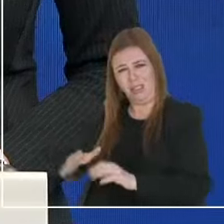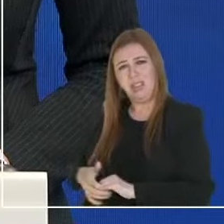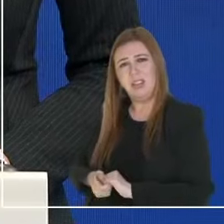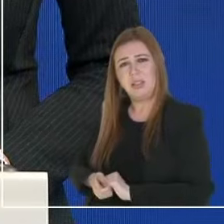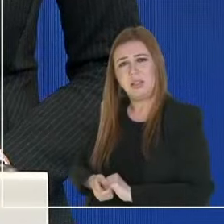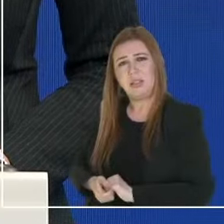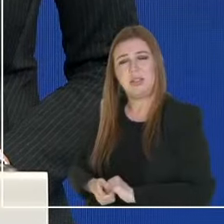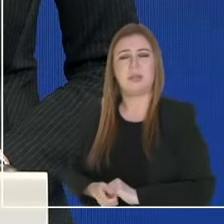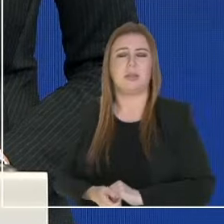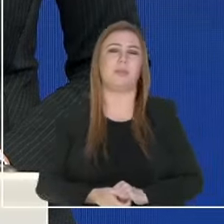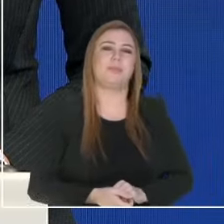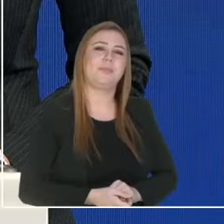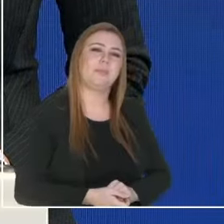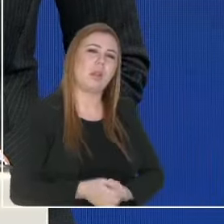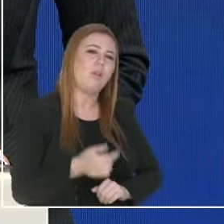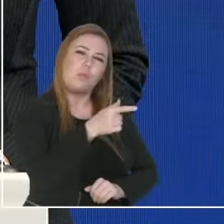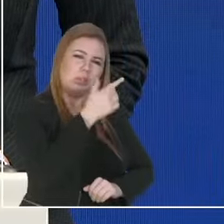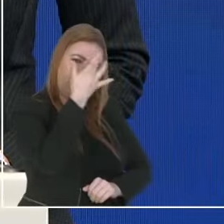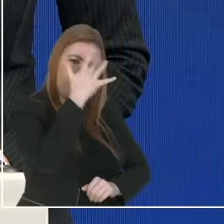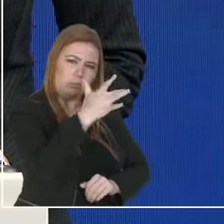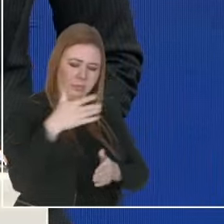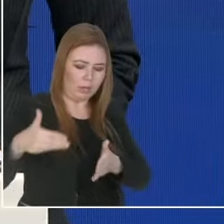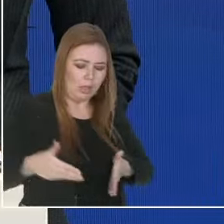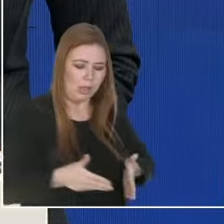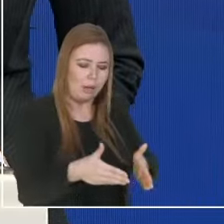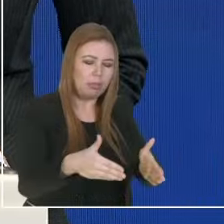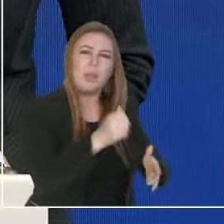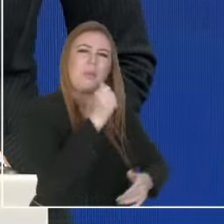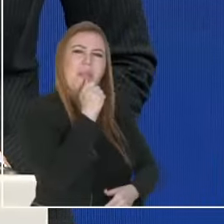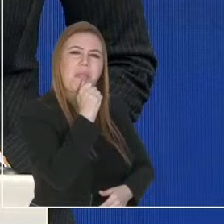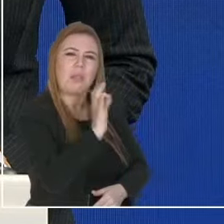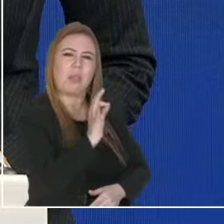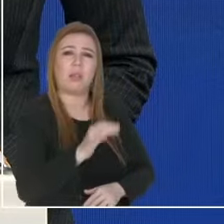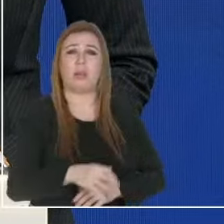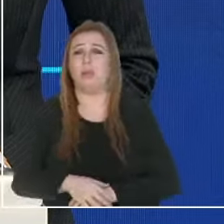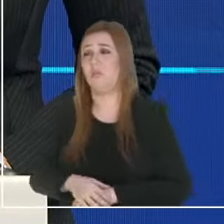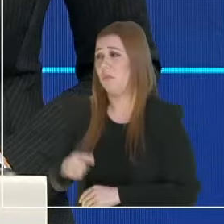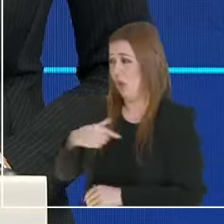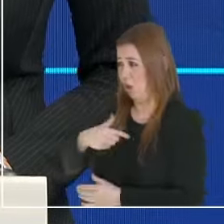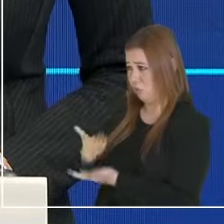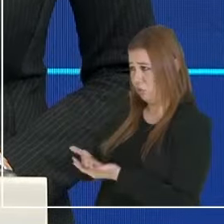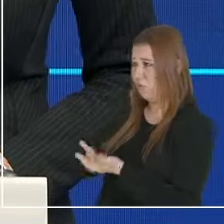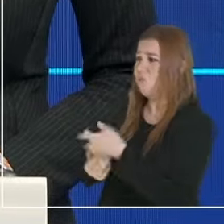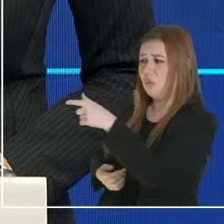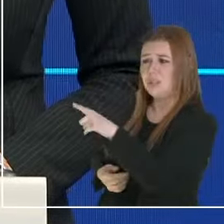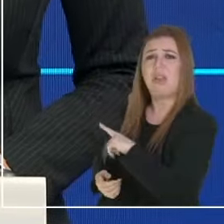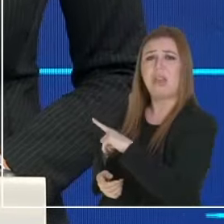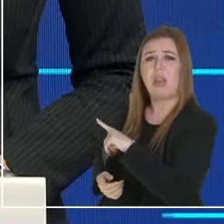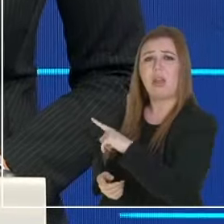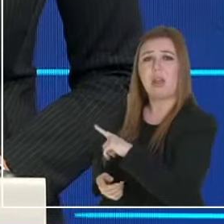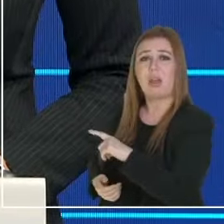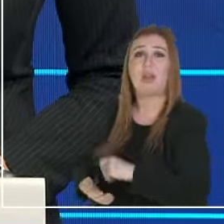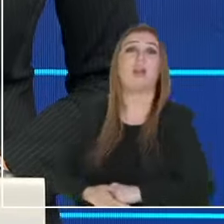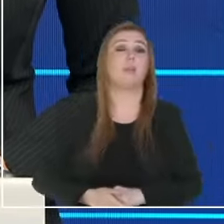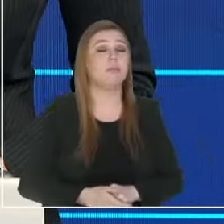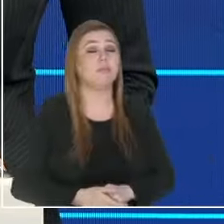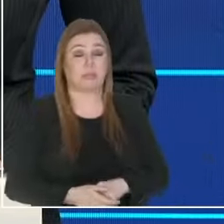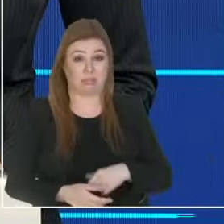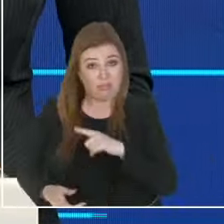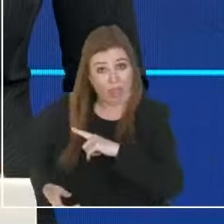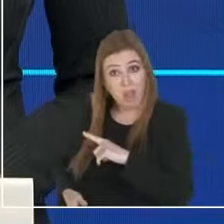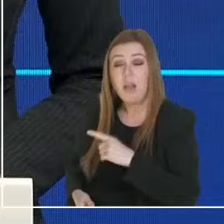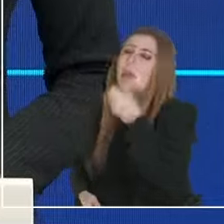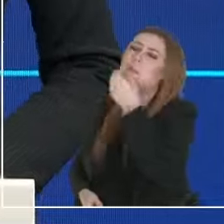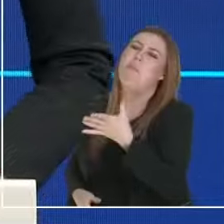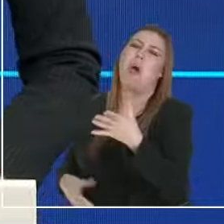Então a senhora não tem o trajeto do VLT ainda. Nós vamos estudar. Você tem o trajeto? Tenho, Que bom, deixe prontinho, porque a partir de 1º de janeiro a gente